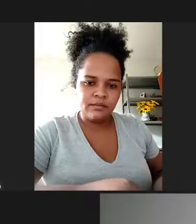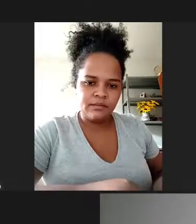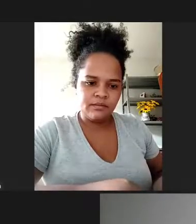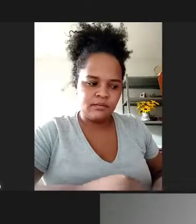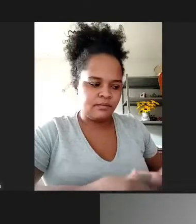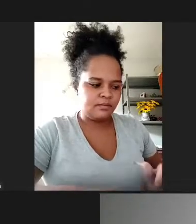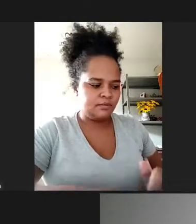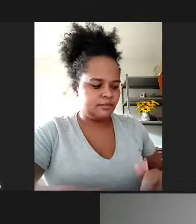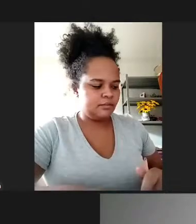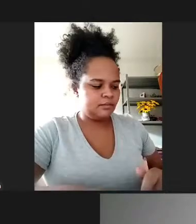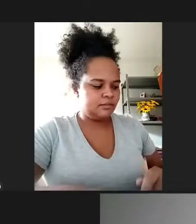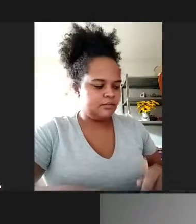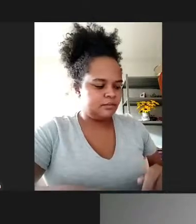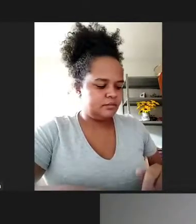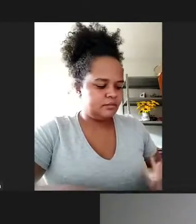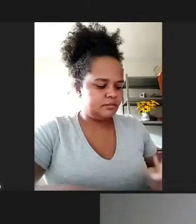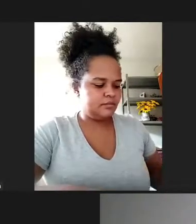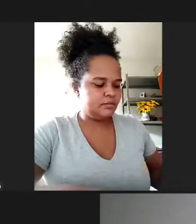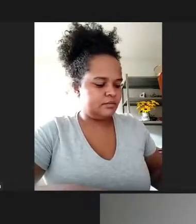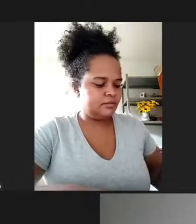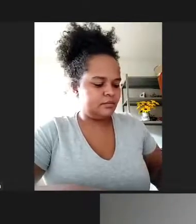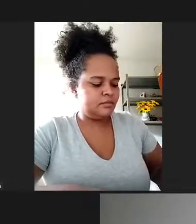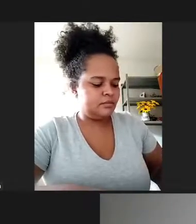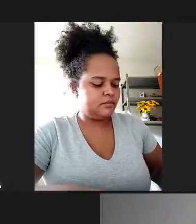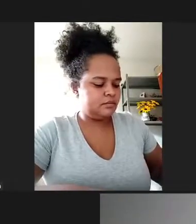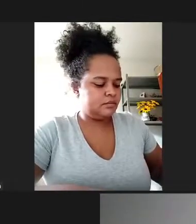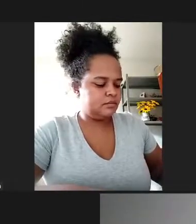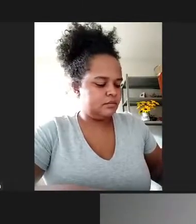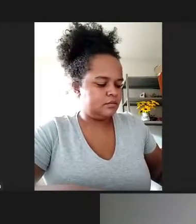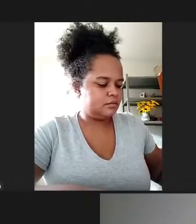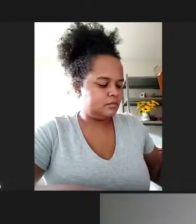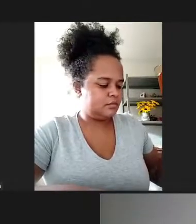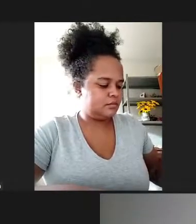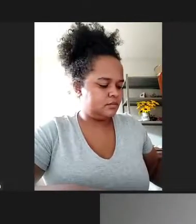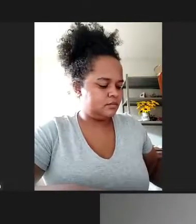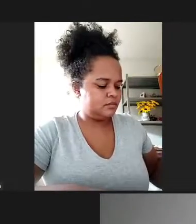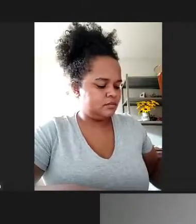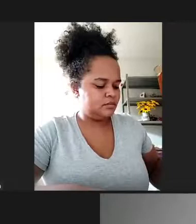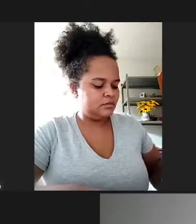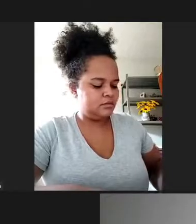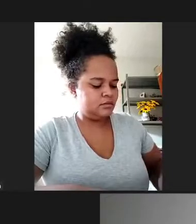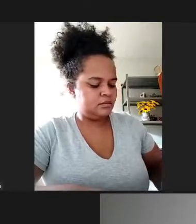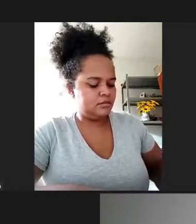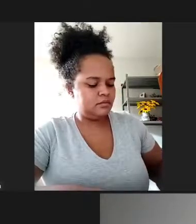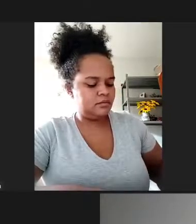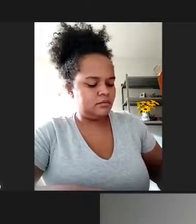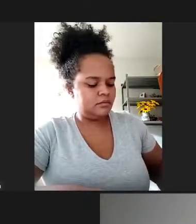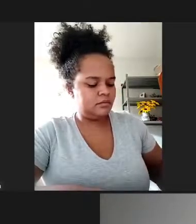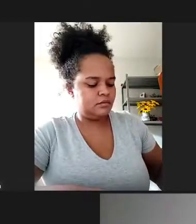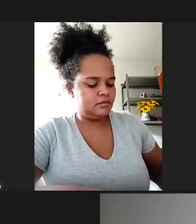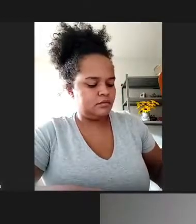a batata também irão para essas crianças abaixo de três anos tá então isso ficou definido hoje dentro de uma